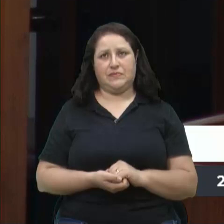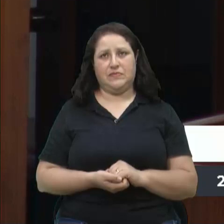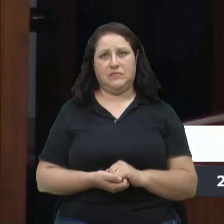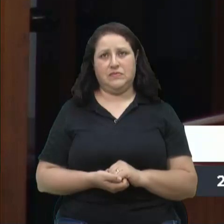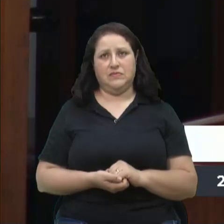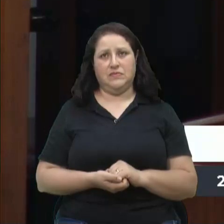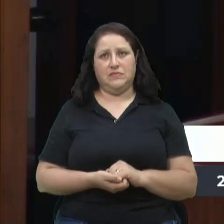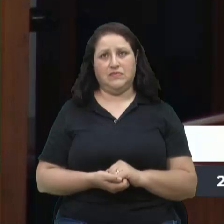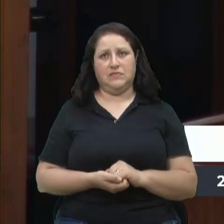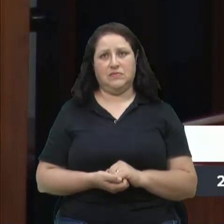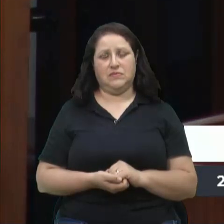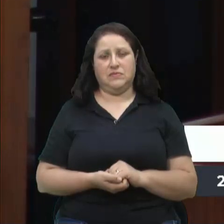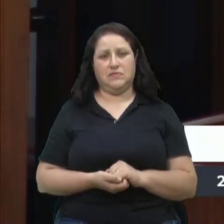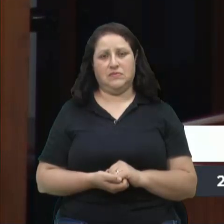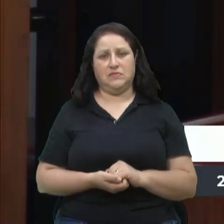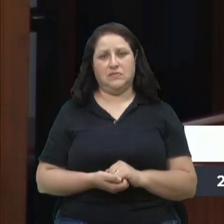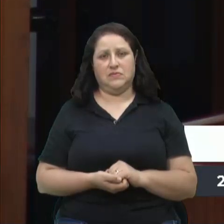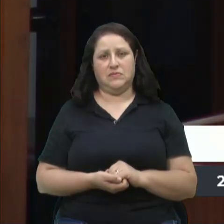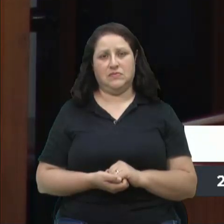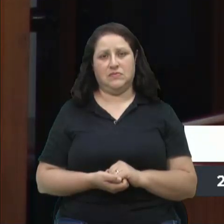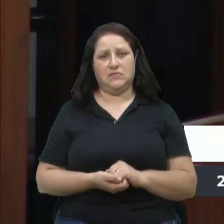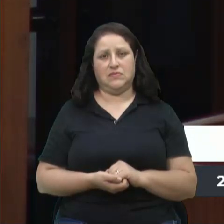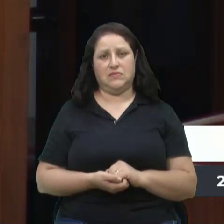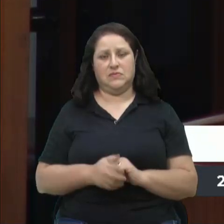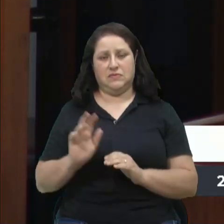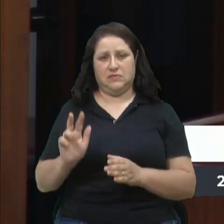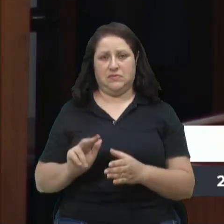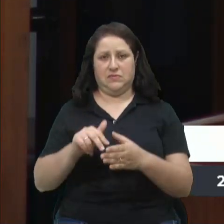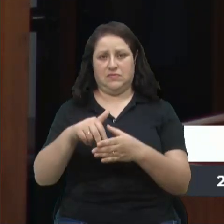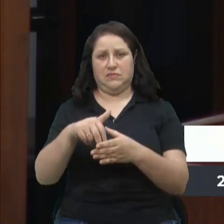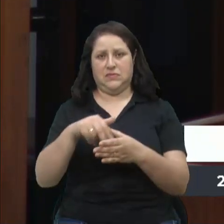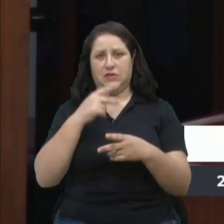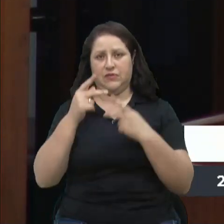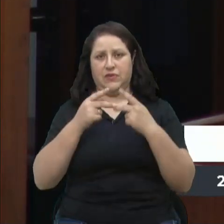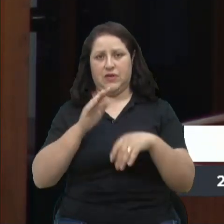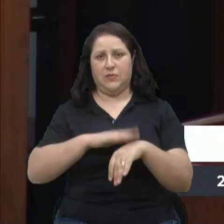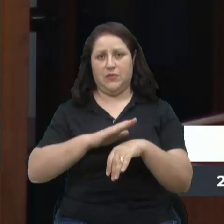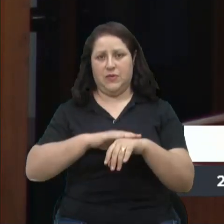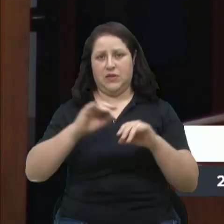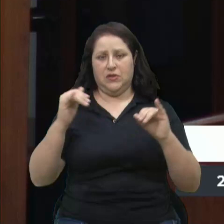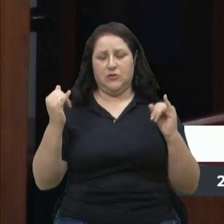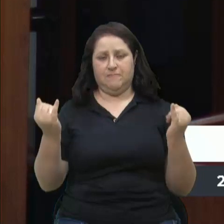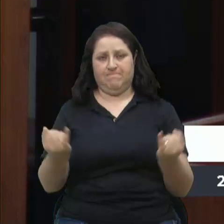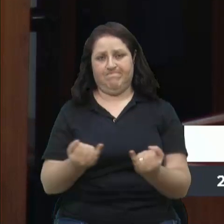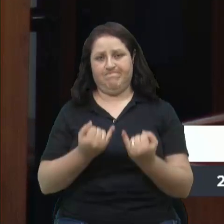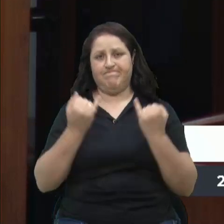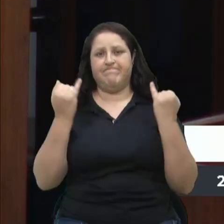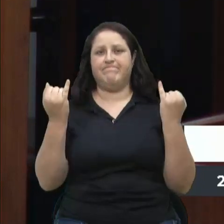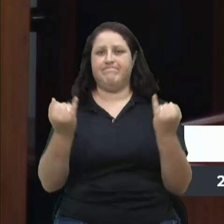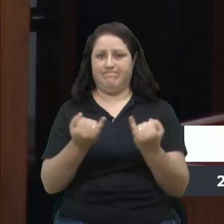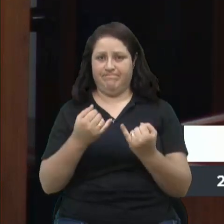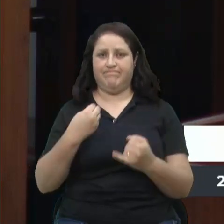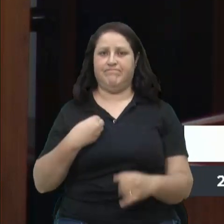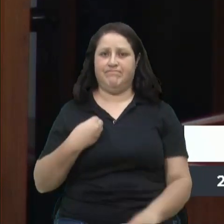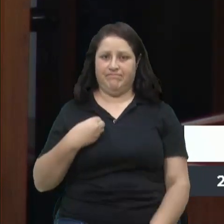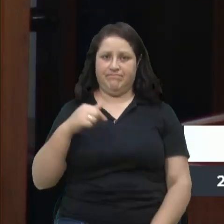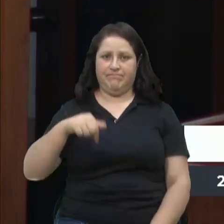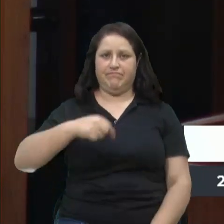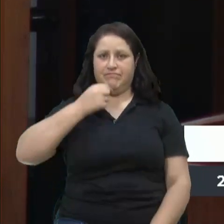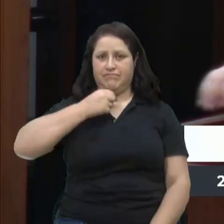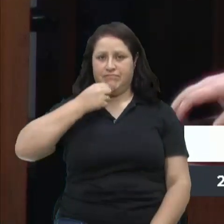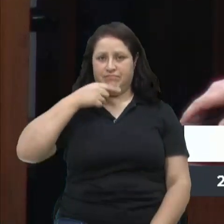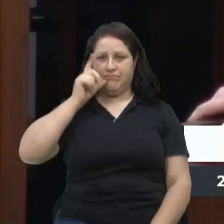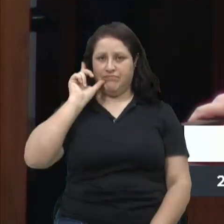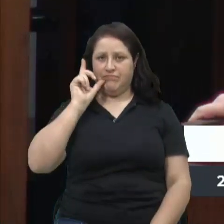O que eu venho trazer na tribuna hoje é sobre um momento muito importante que nós vivemos aqui em Caxias